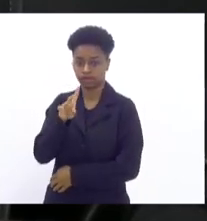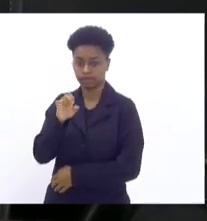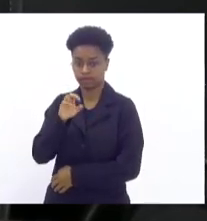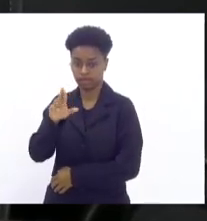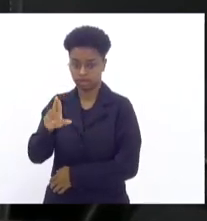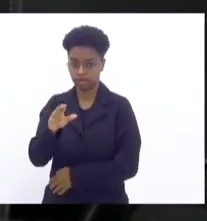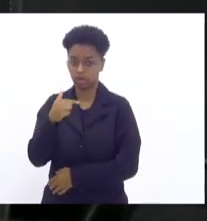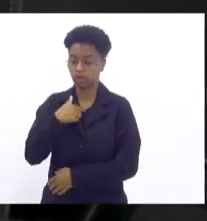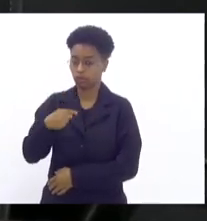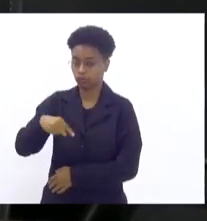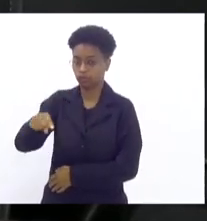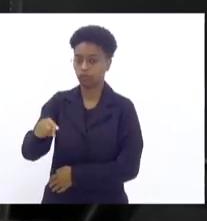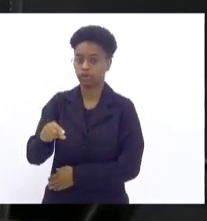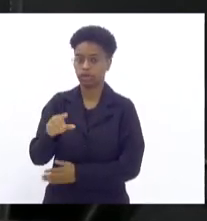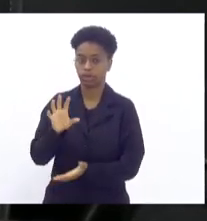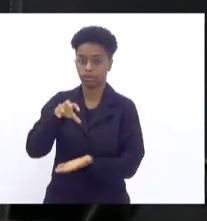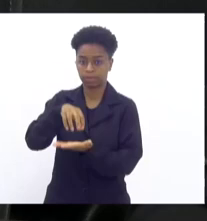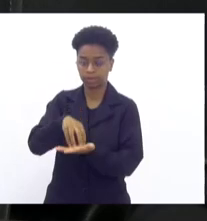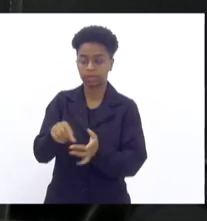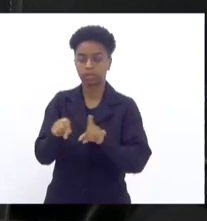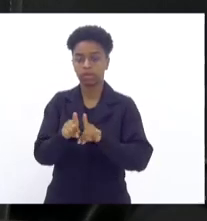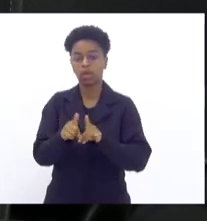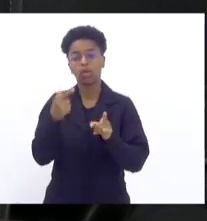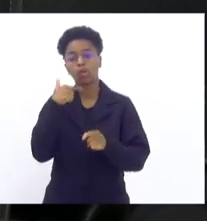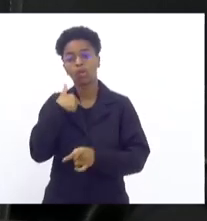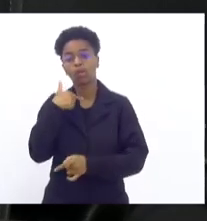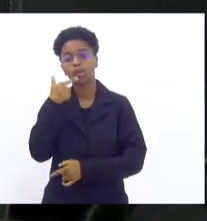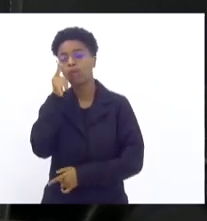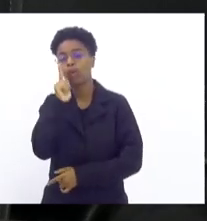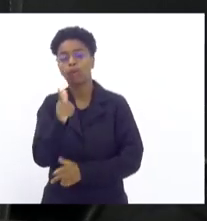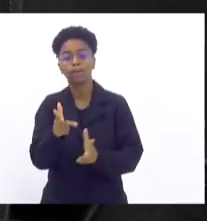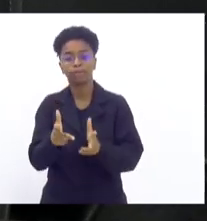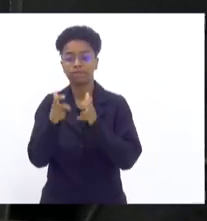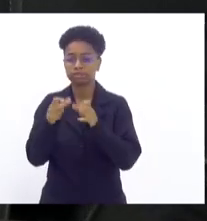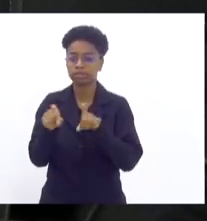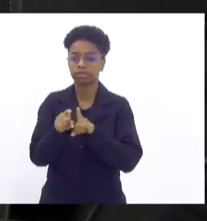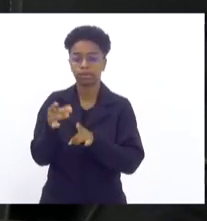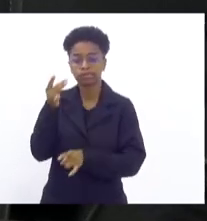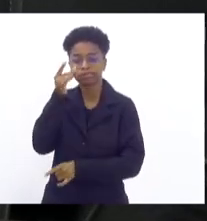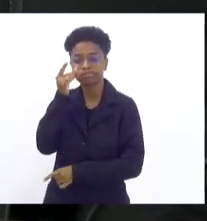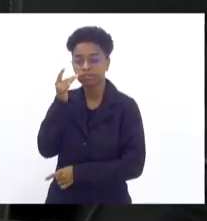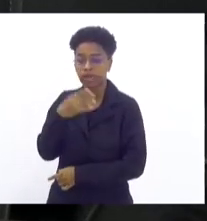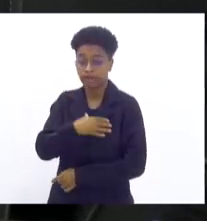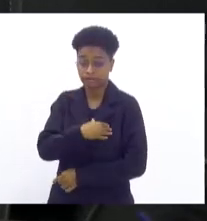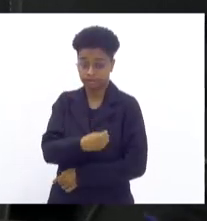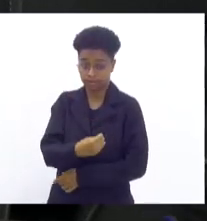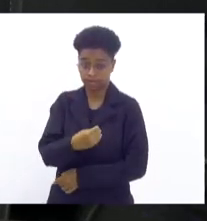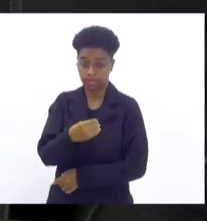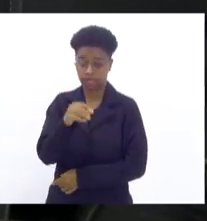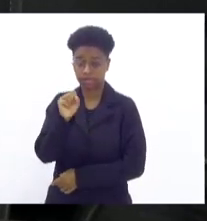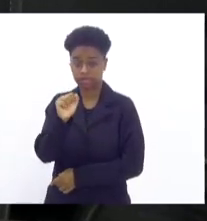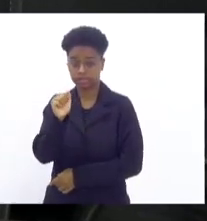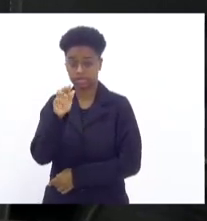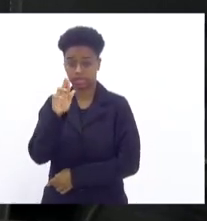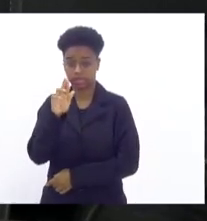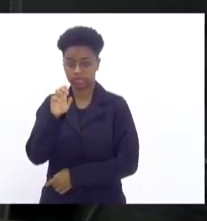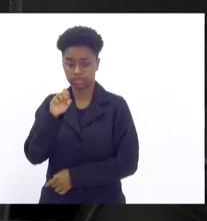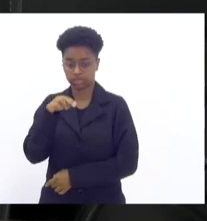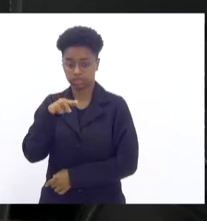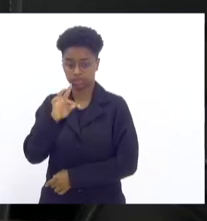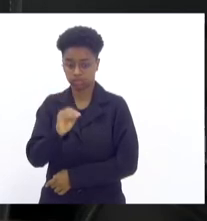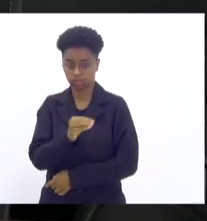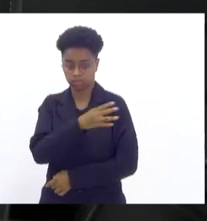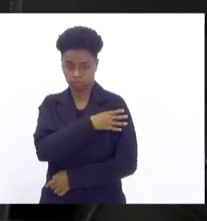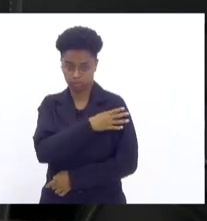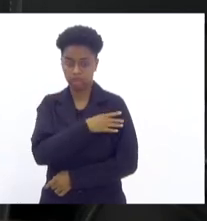Batalhão, quando eu pude ver e presenciar a filha do Sargento Cavalcante e a mãe dele